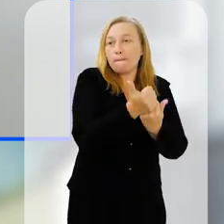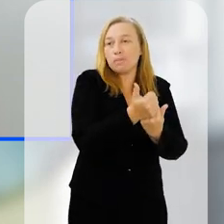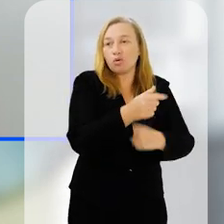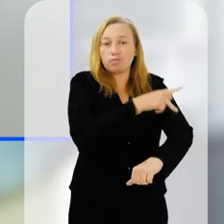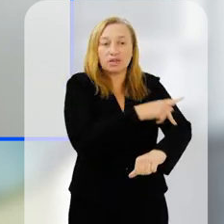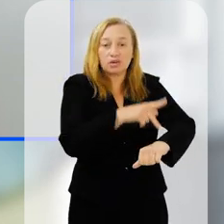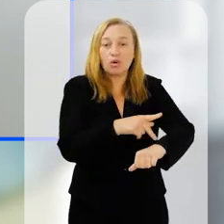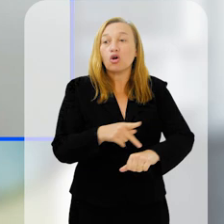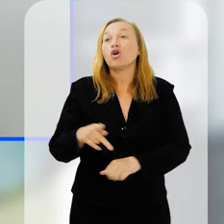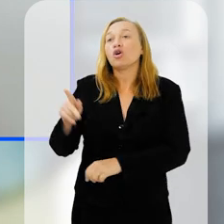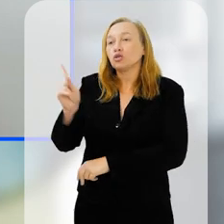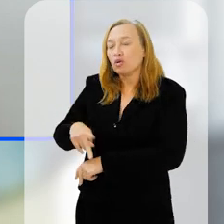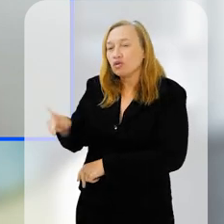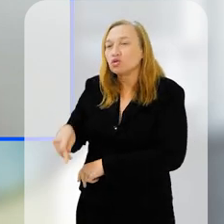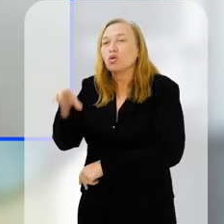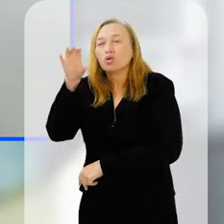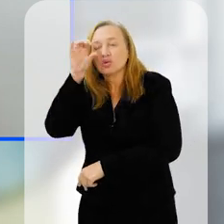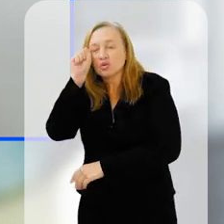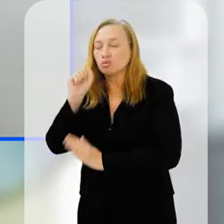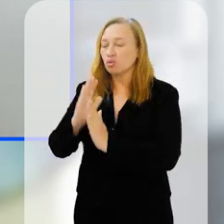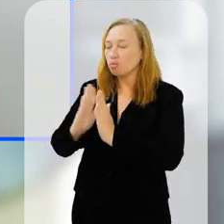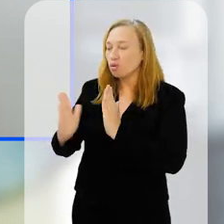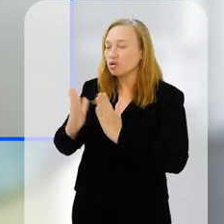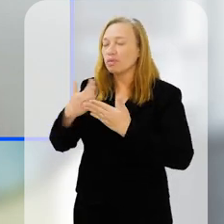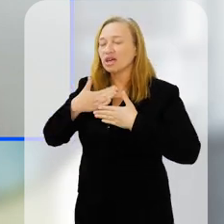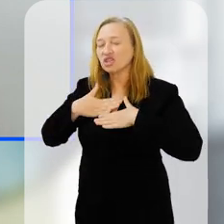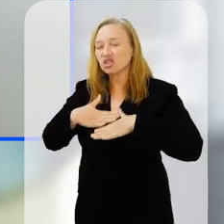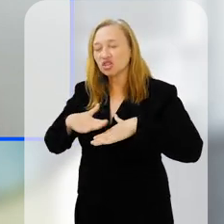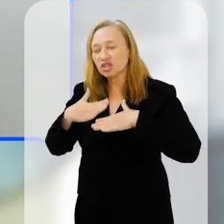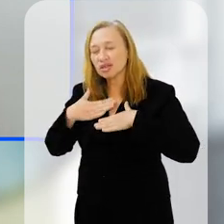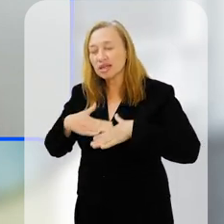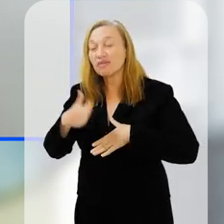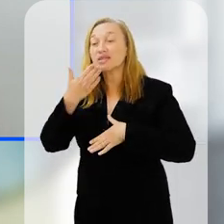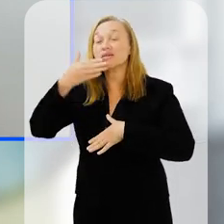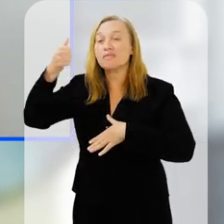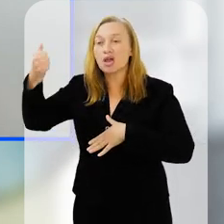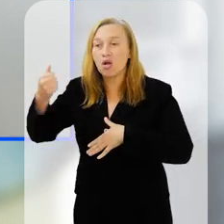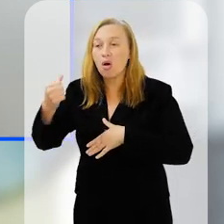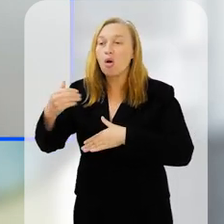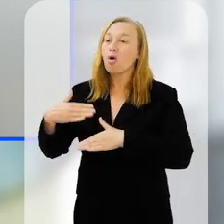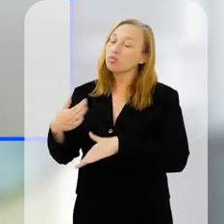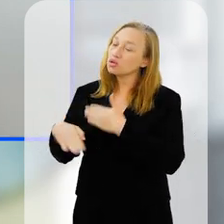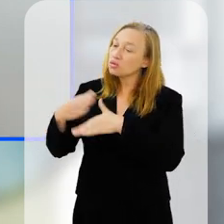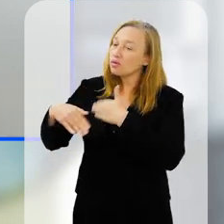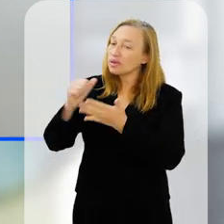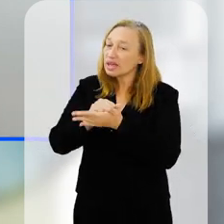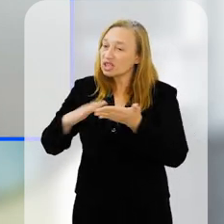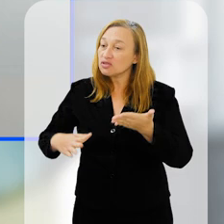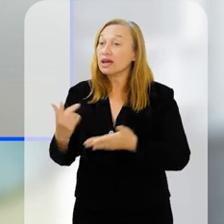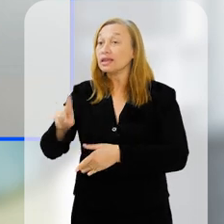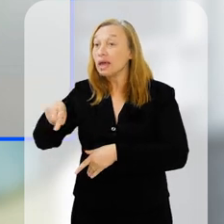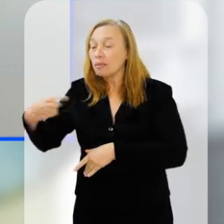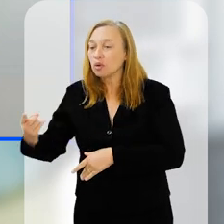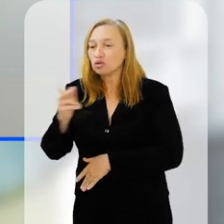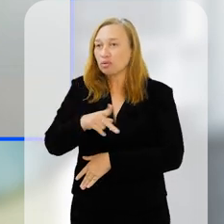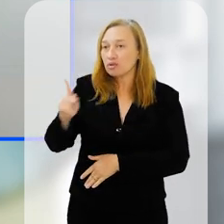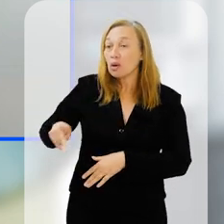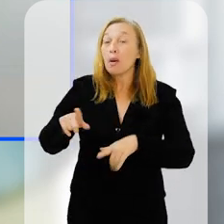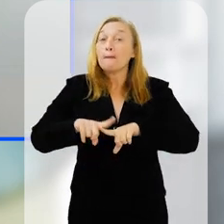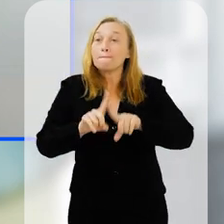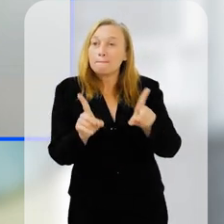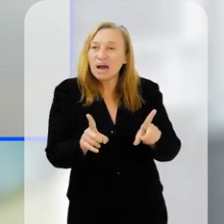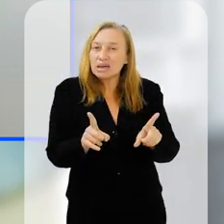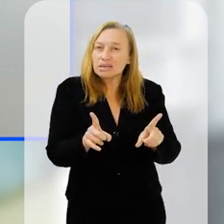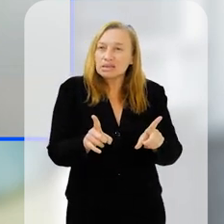do apoio pedagógico, as professoras também não podem dormir e descansar, porque aquilo vai ser melhor para o desempenho das atividades delas depois.